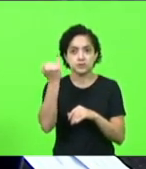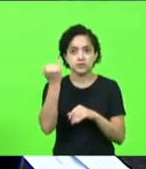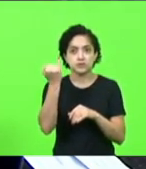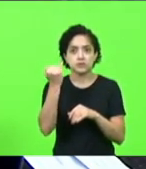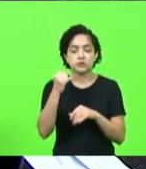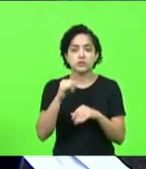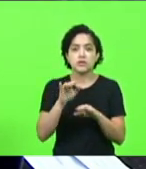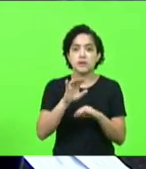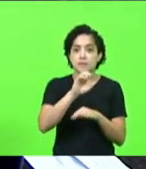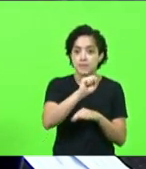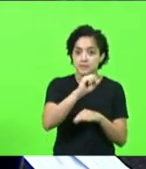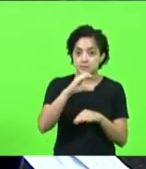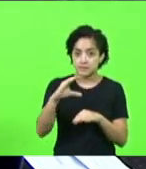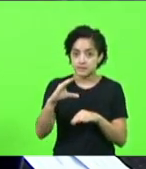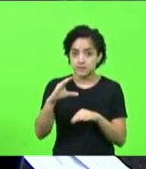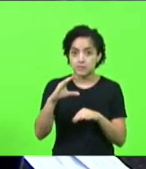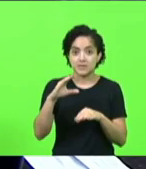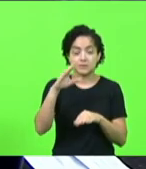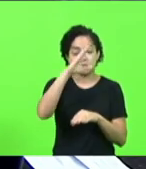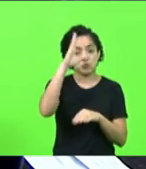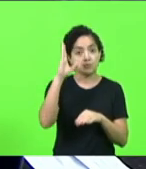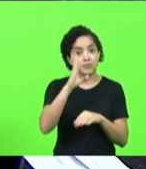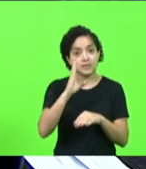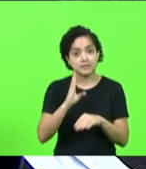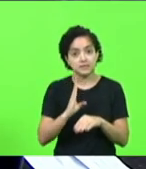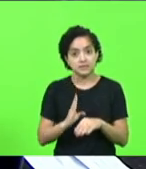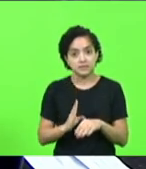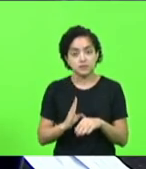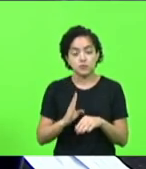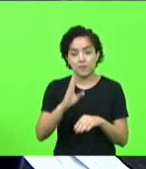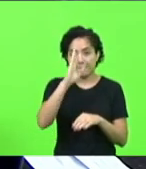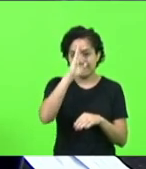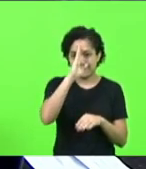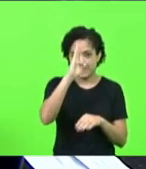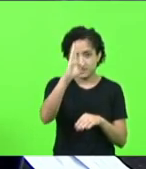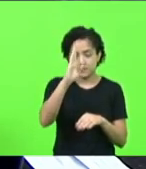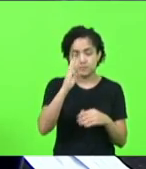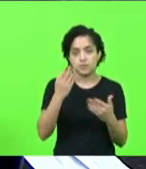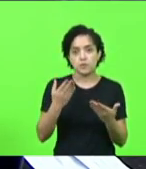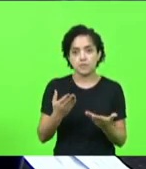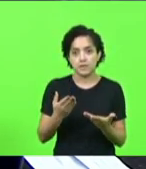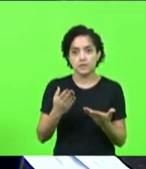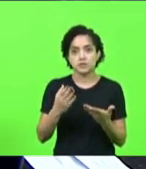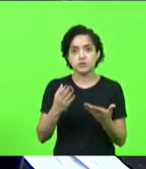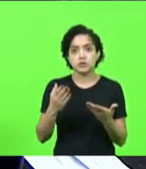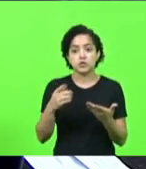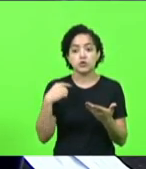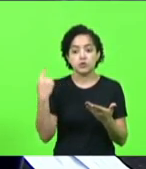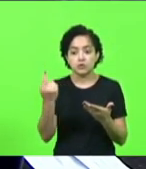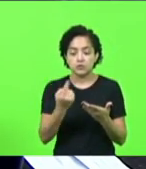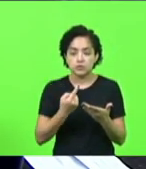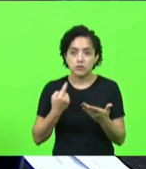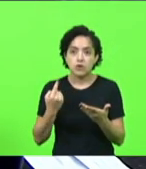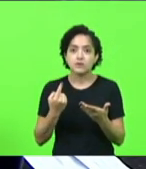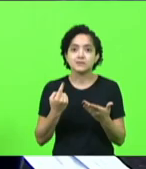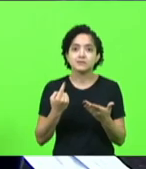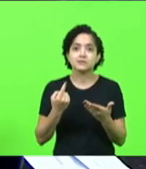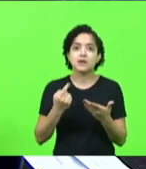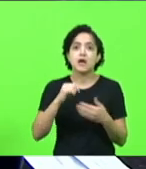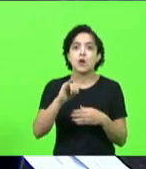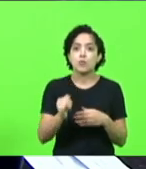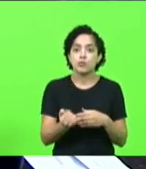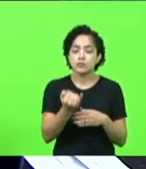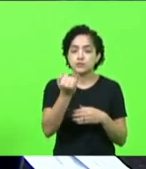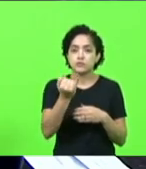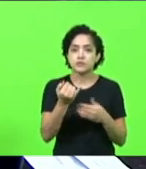Santa Catarina mas para todo o Brasil e principalmente nós que nesse momento temos a oportunidade de estar